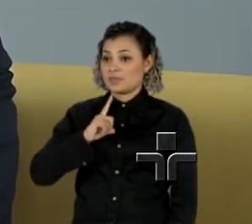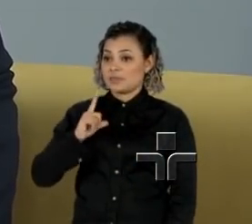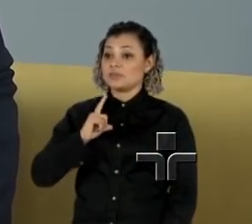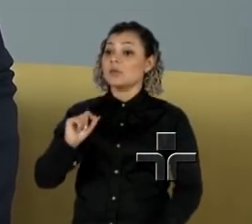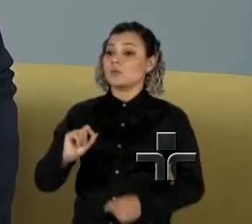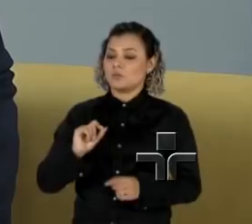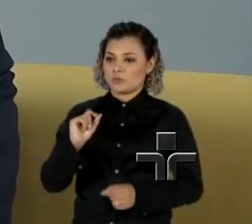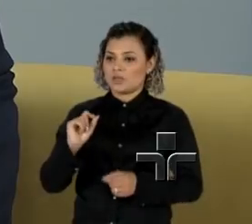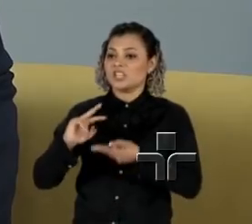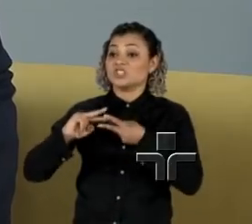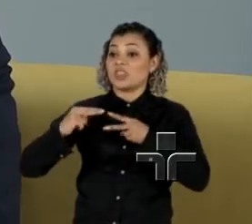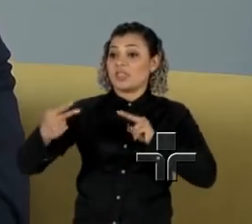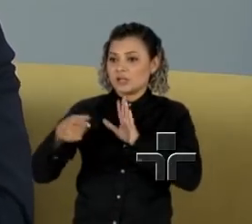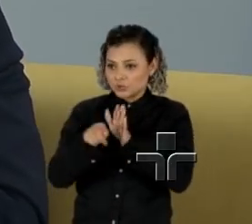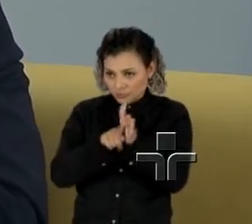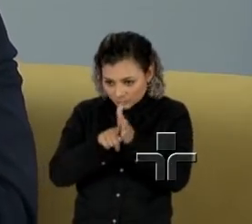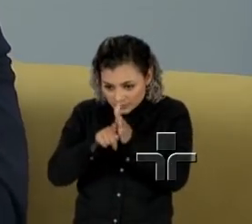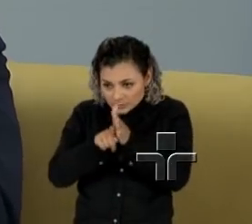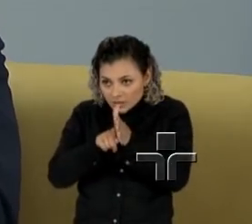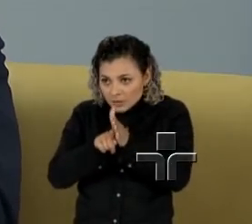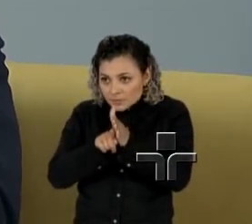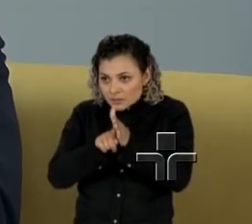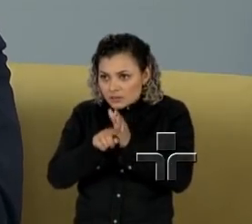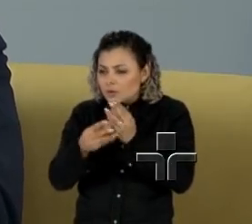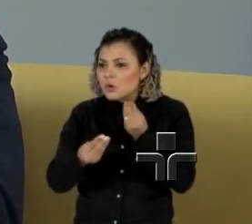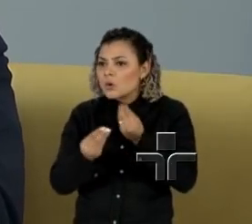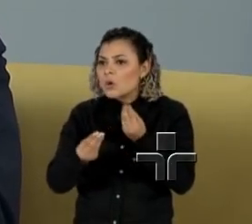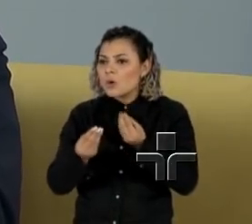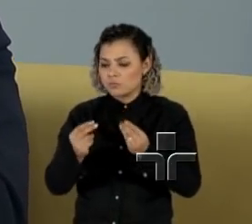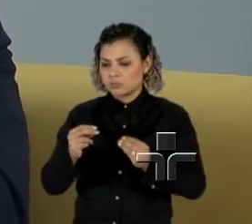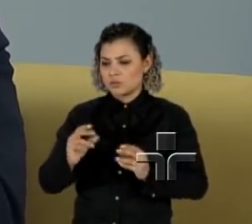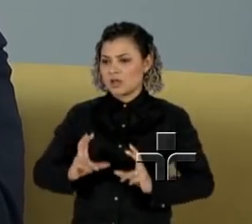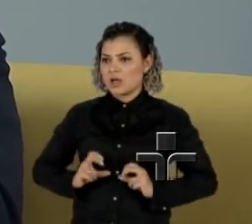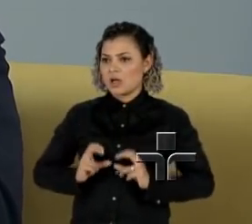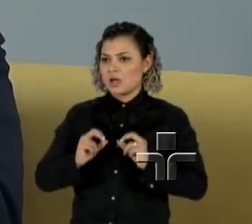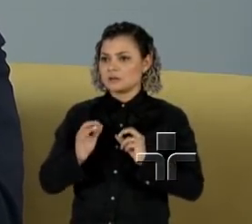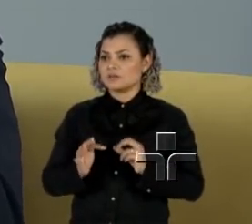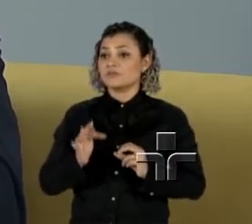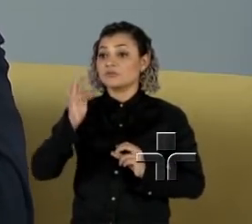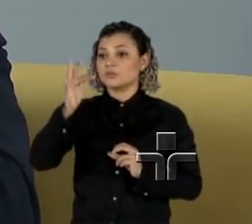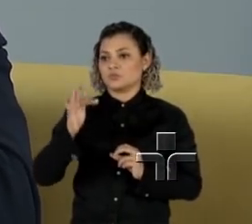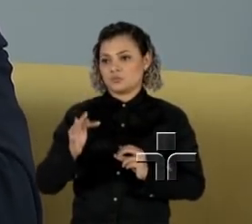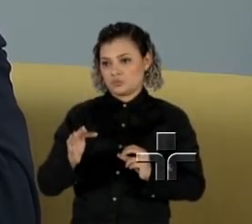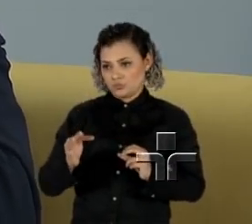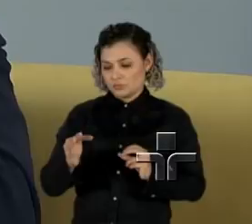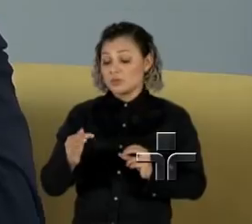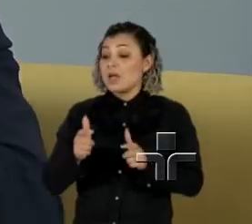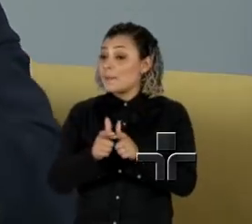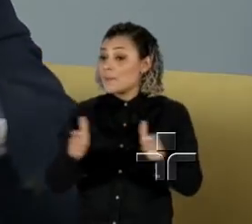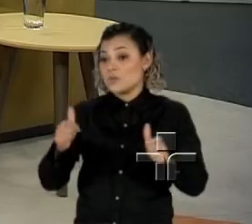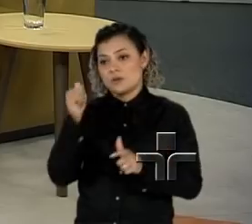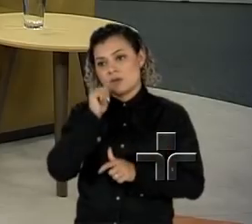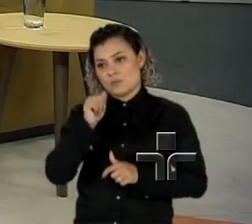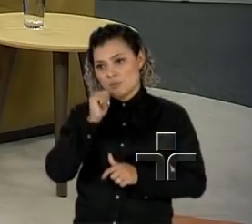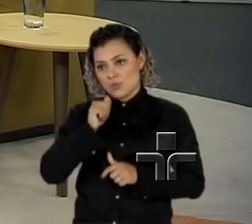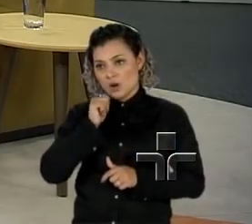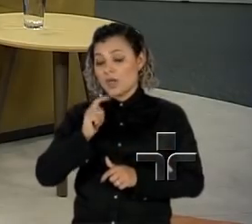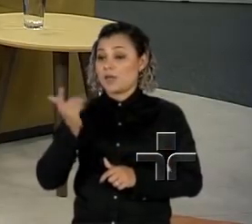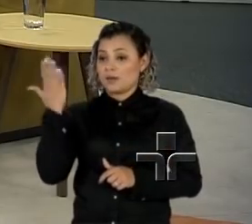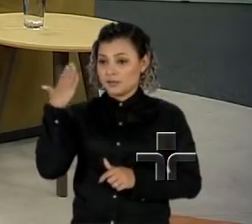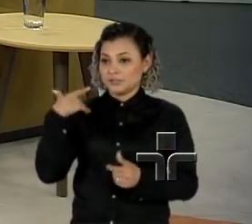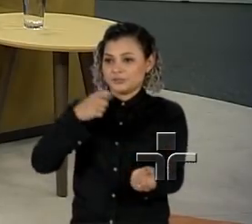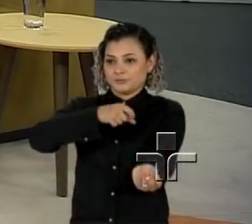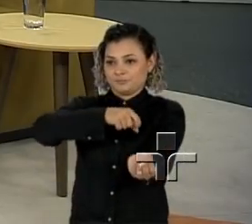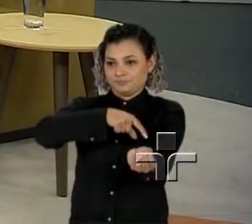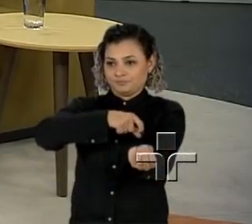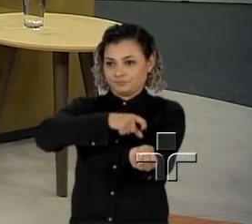doação, e você consegue saber qual vai ser o comportamento desse tumor ao longo do tratamento. Muitas mulheres que antes faziam